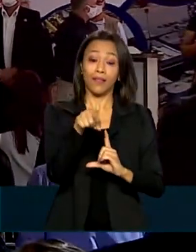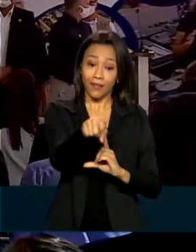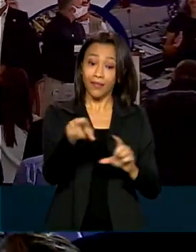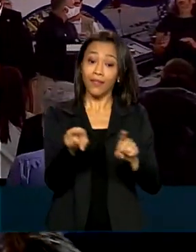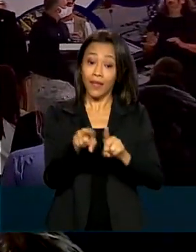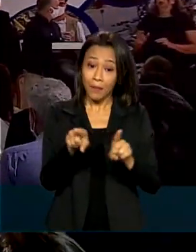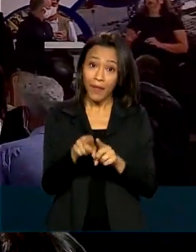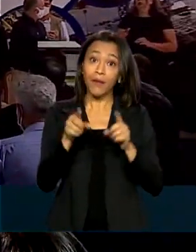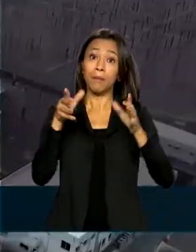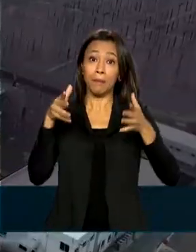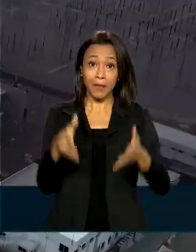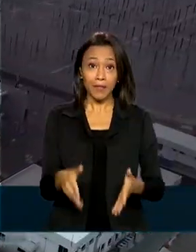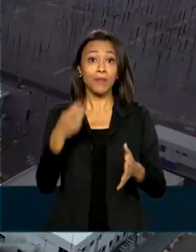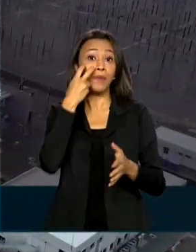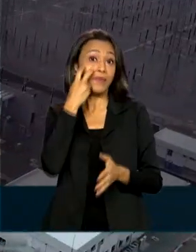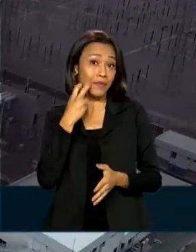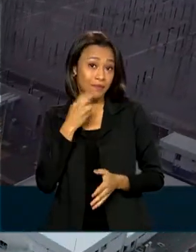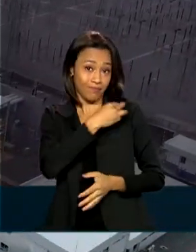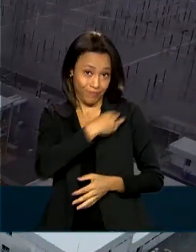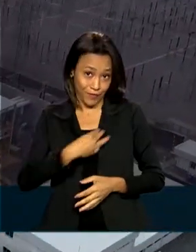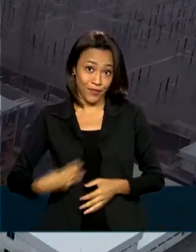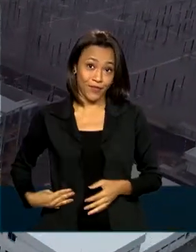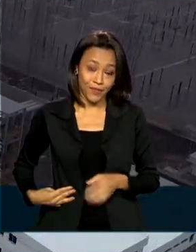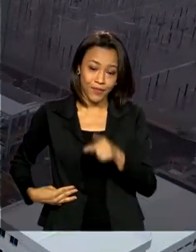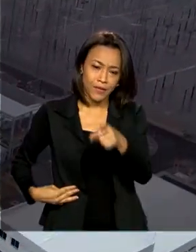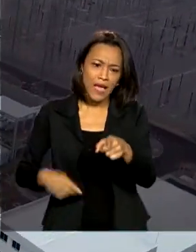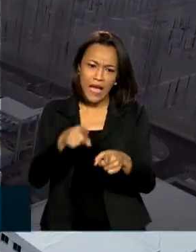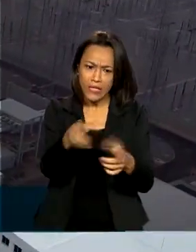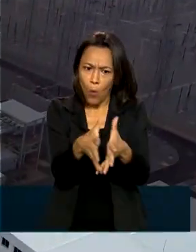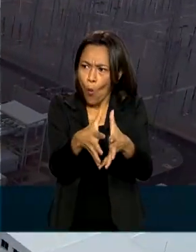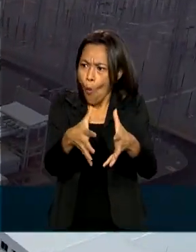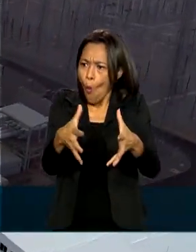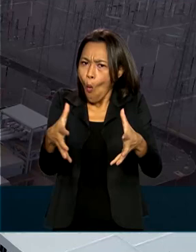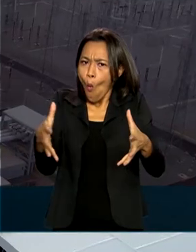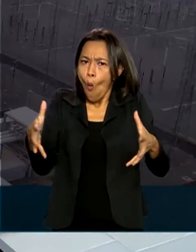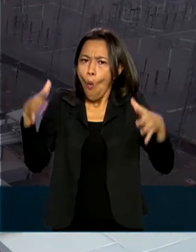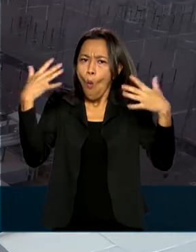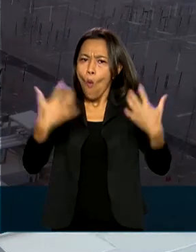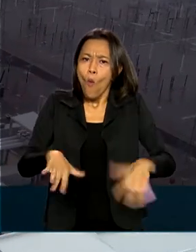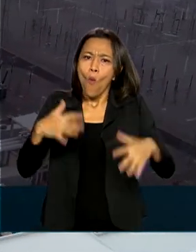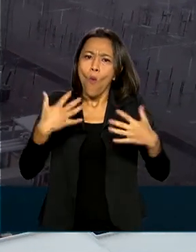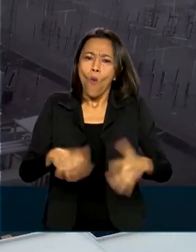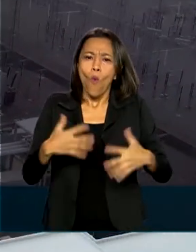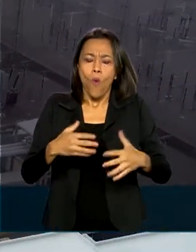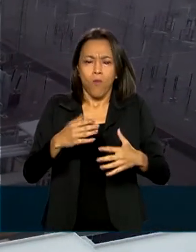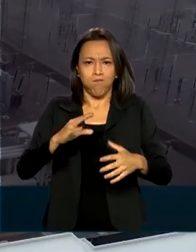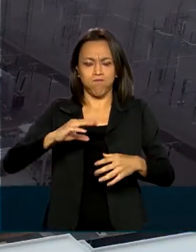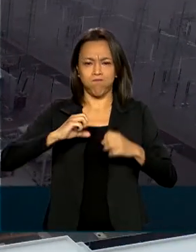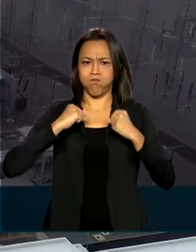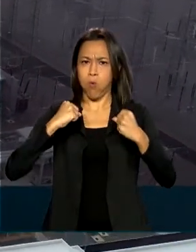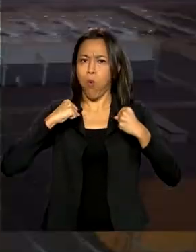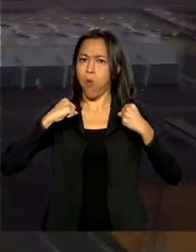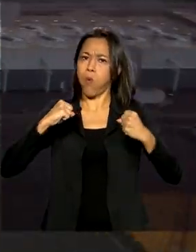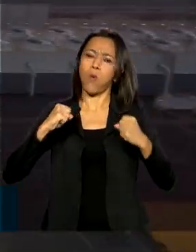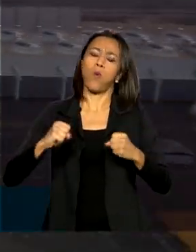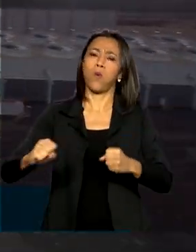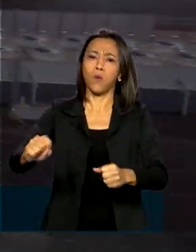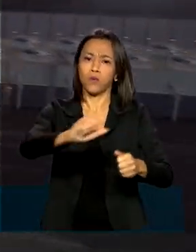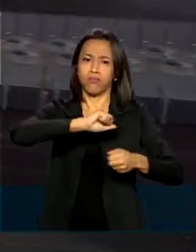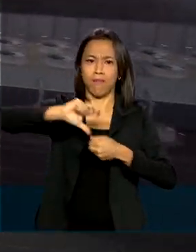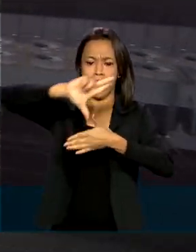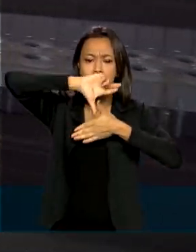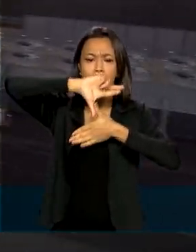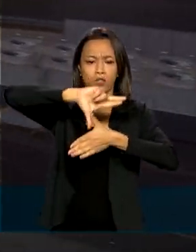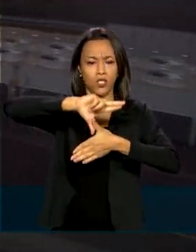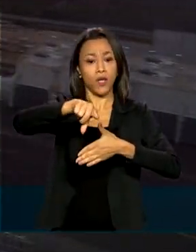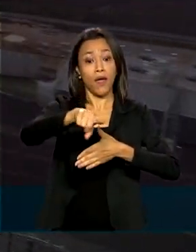também participou do evento. Esta usina é considerada a maior termoelétrica de gás natural da América Latina. Ela é responsável por